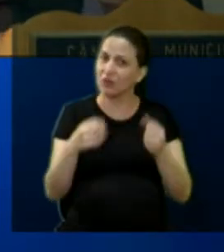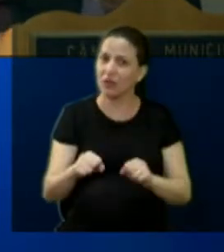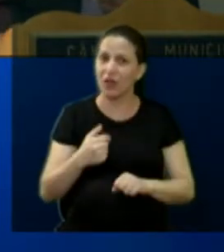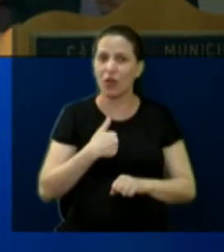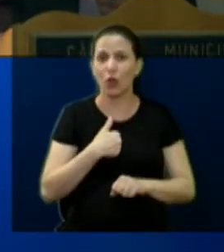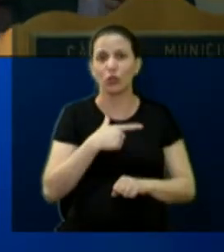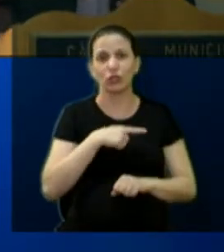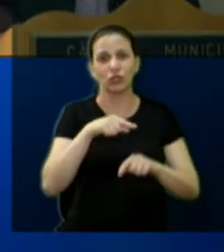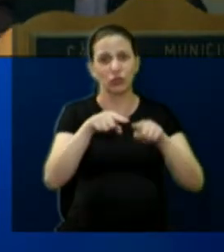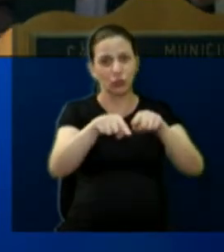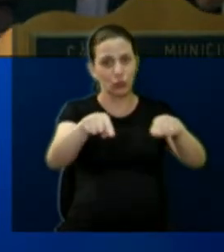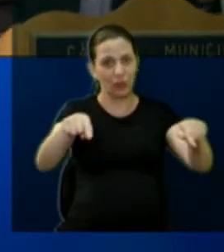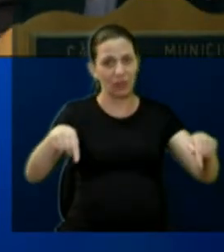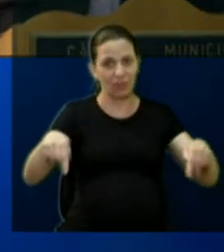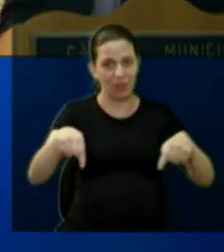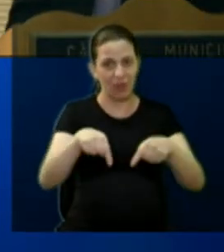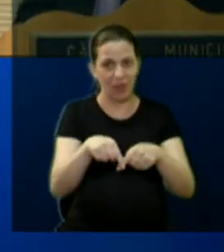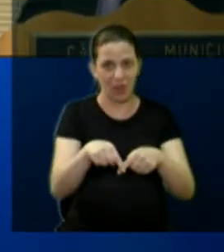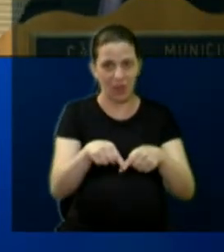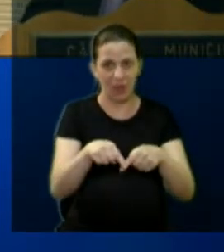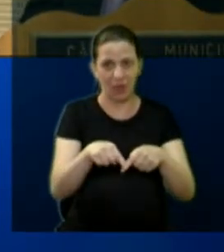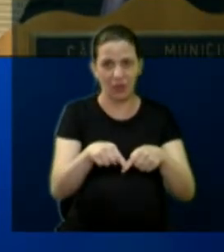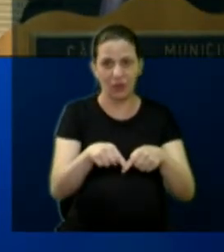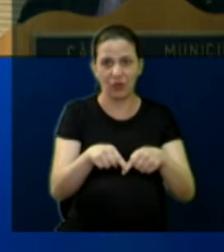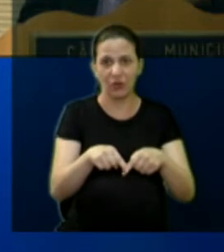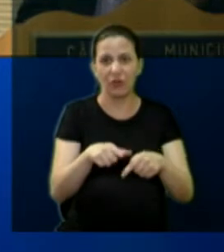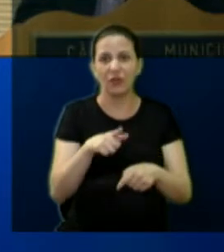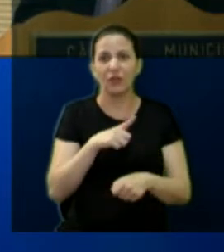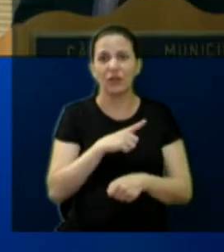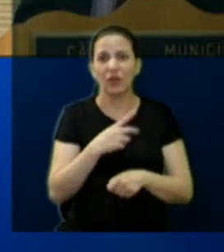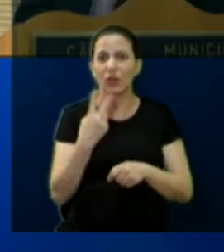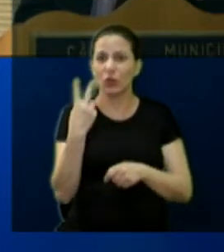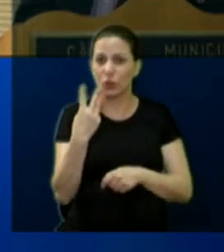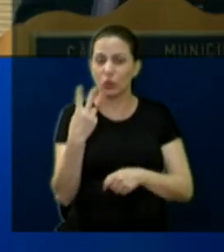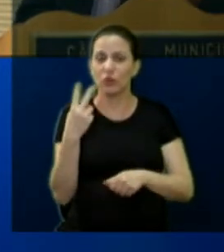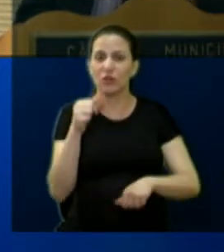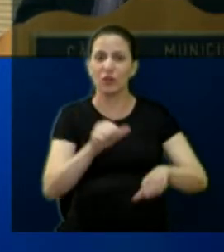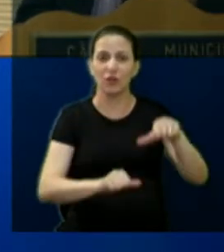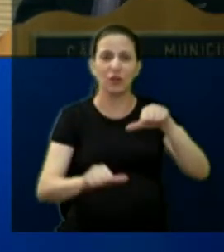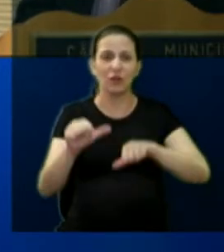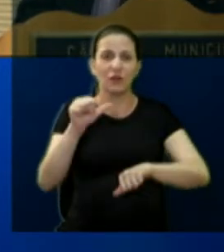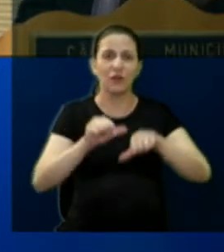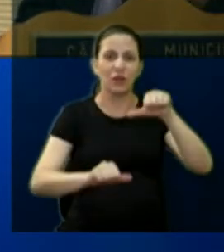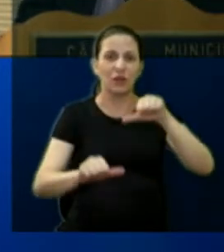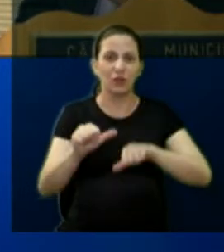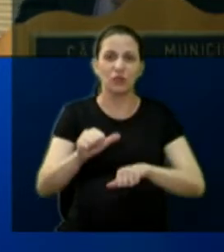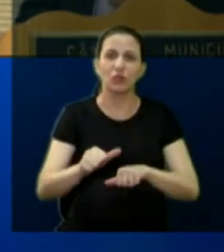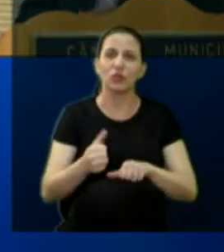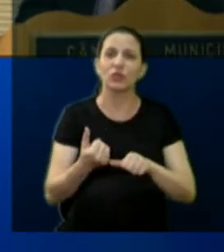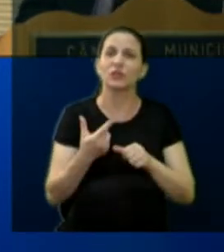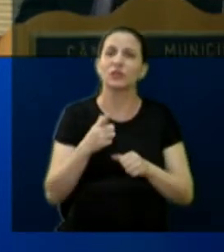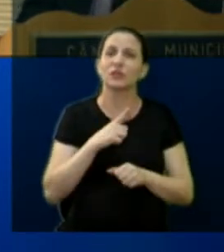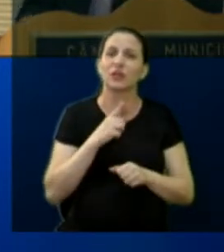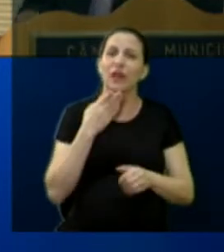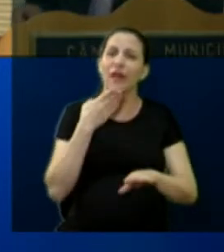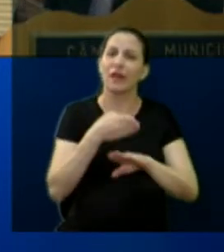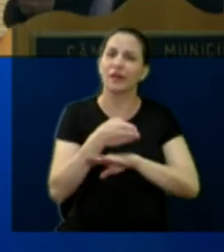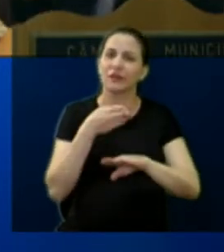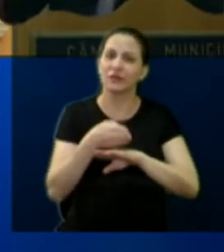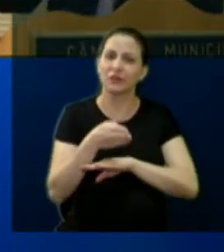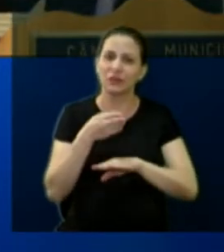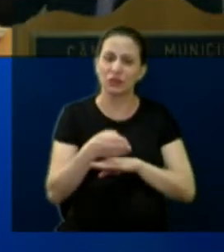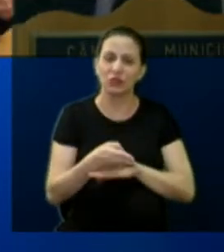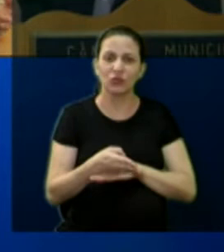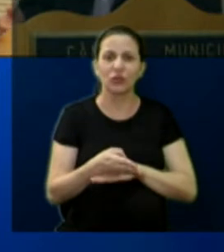que eu tinha um terreno, que eu juntei duas avaliações, ofertas, entram no site, imobiliário